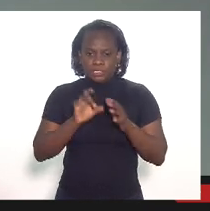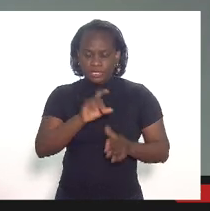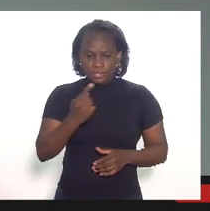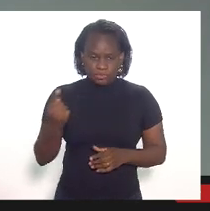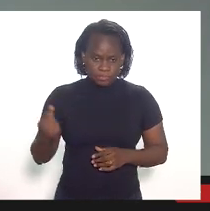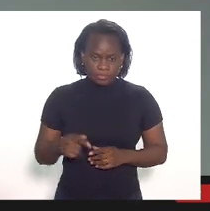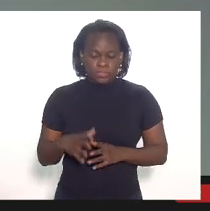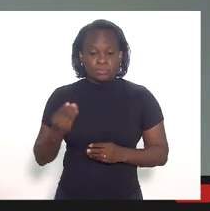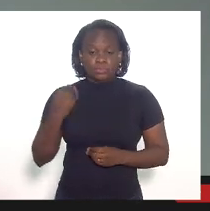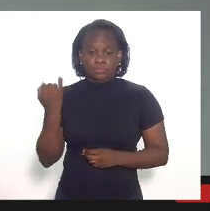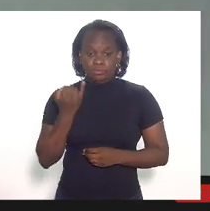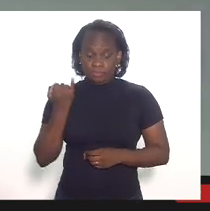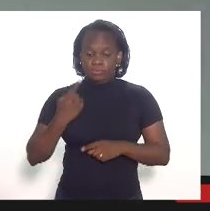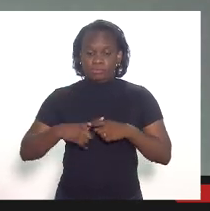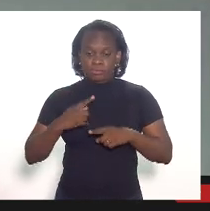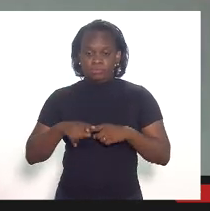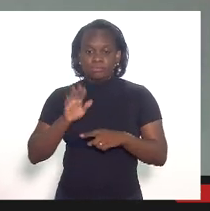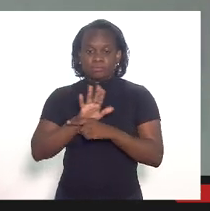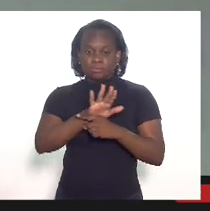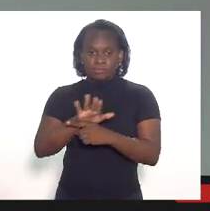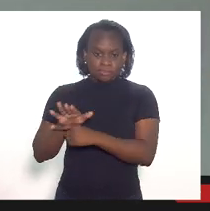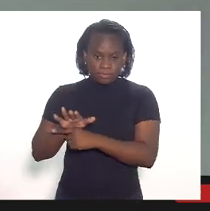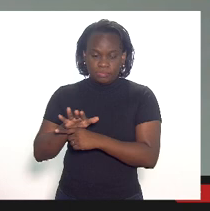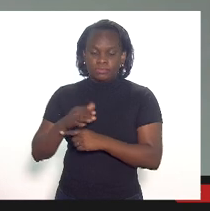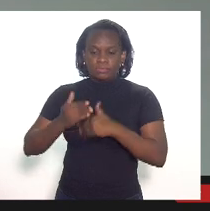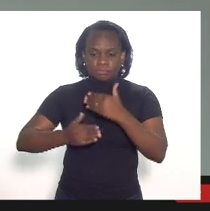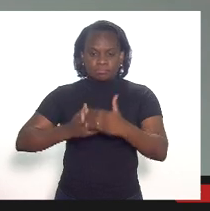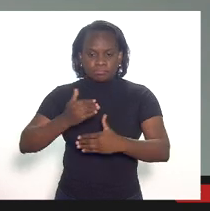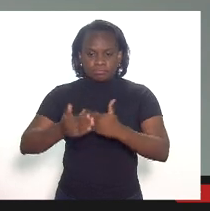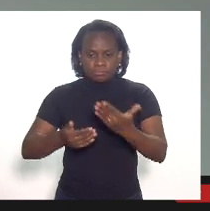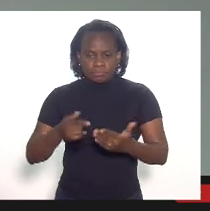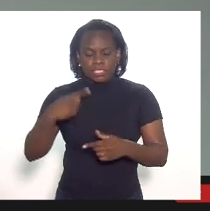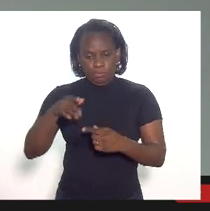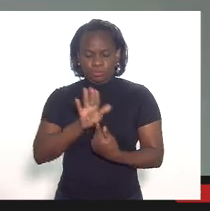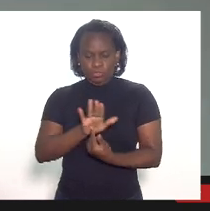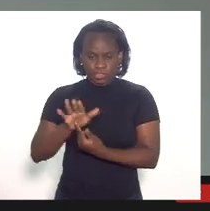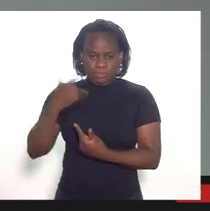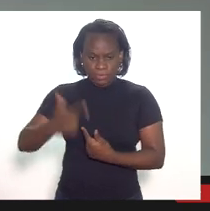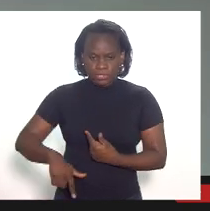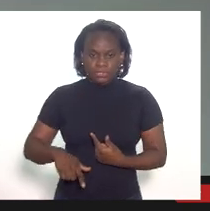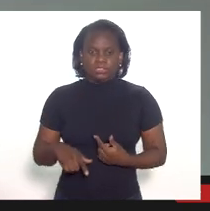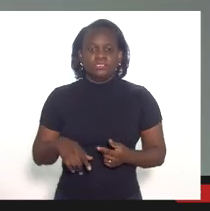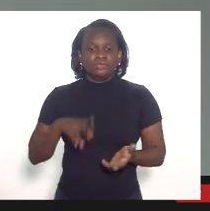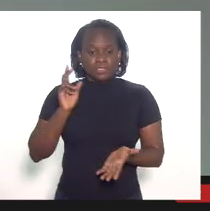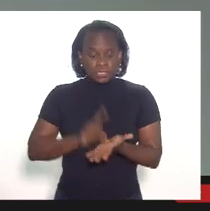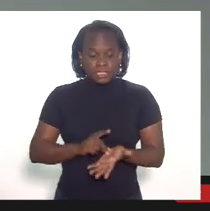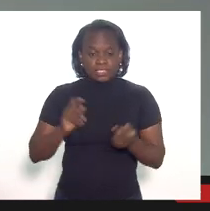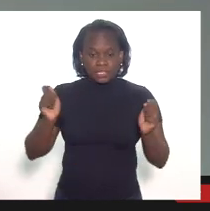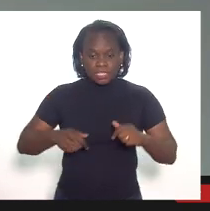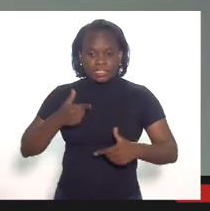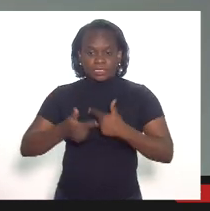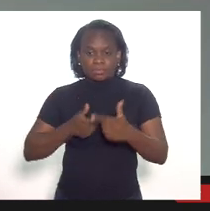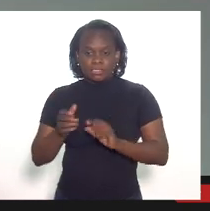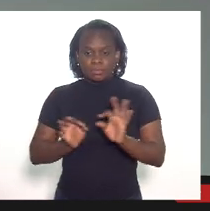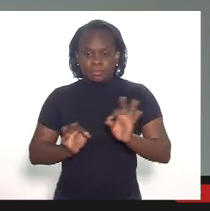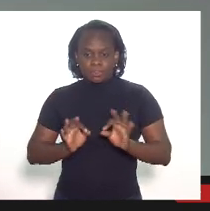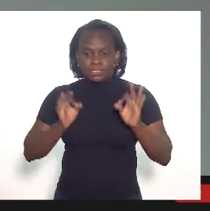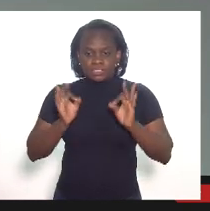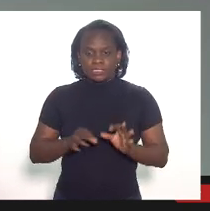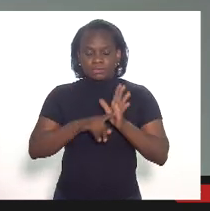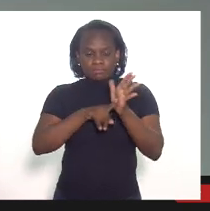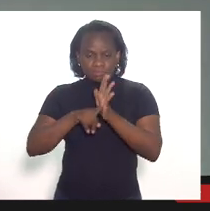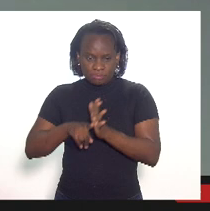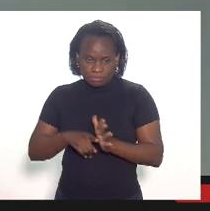importante, porque isso vai nos ajudar nesse processo, eu vou mostrar mais à frente, a de fato executar as devidas auditorias.